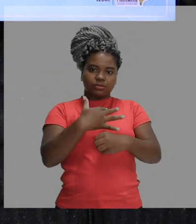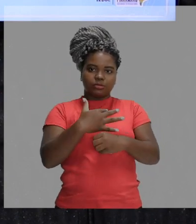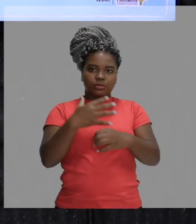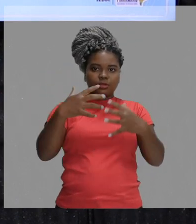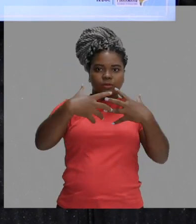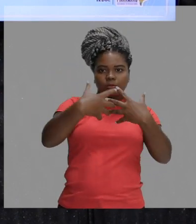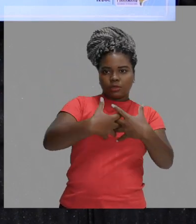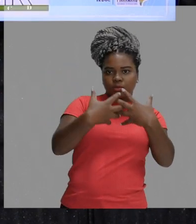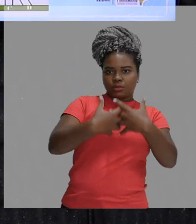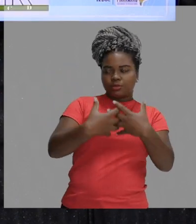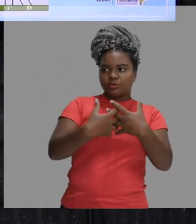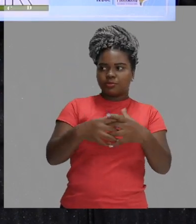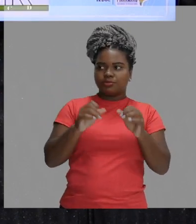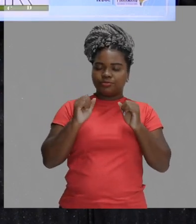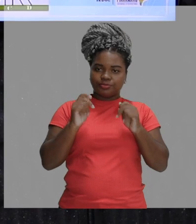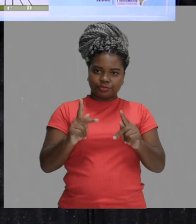o outro.